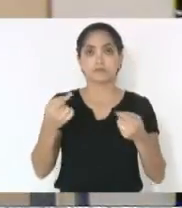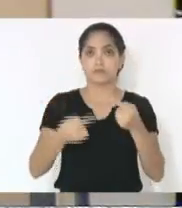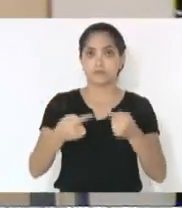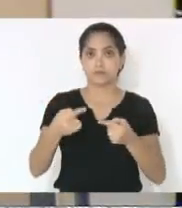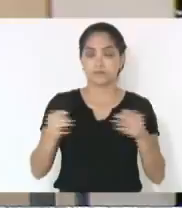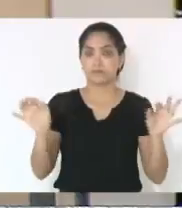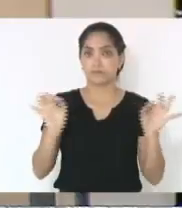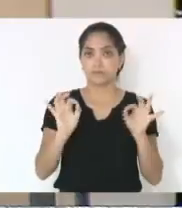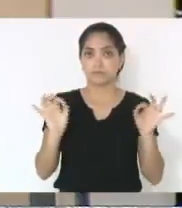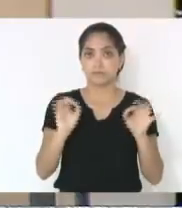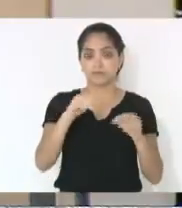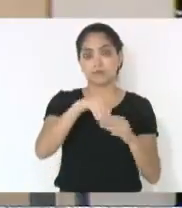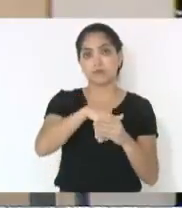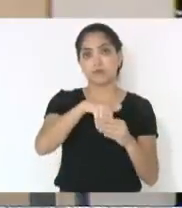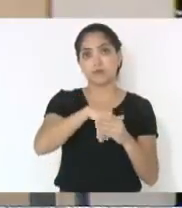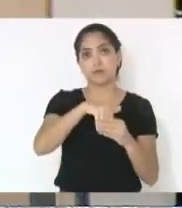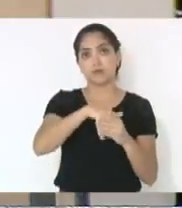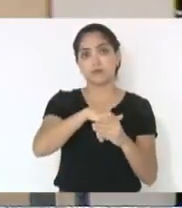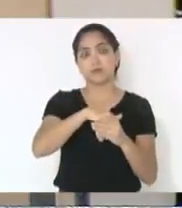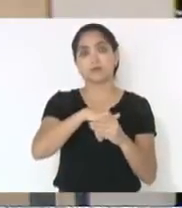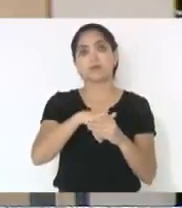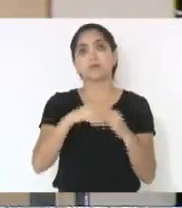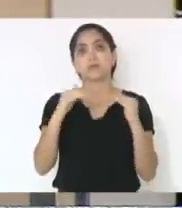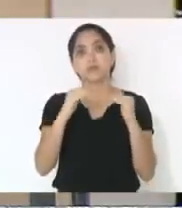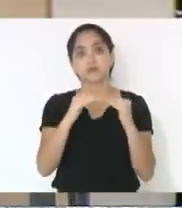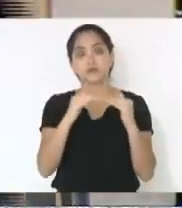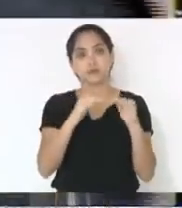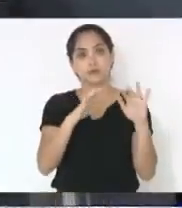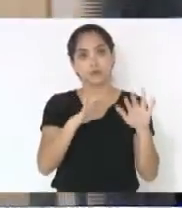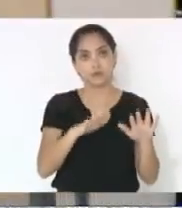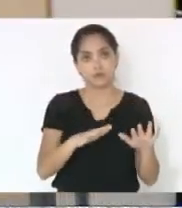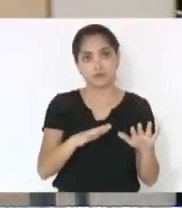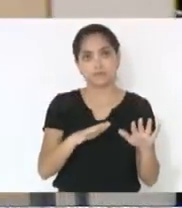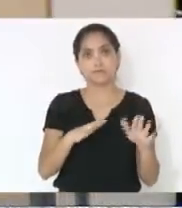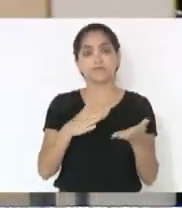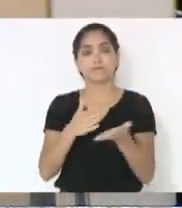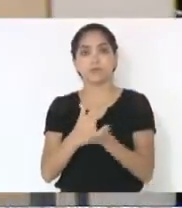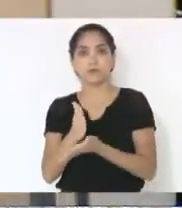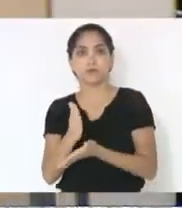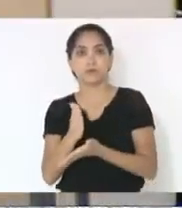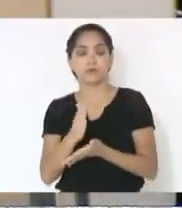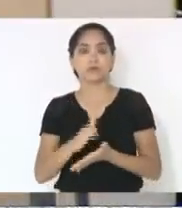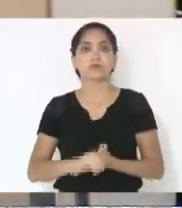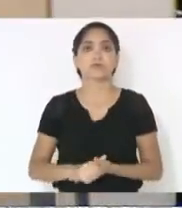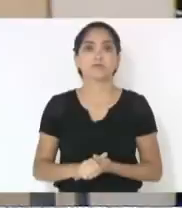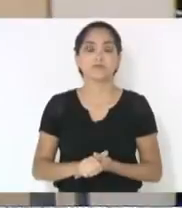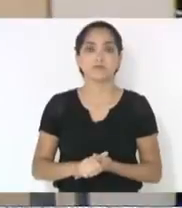não havendo quem queira discutir, em votação. Quem tiver de acordo permaneça com o sem-contro. Aprovado.